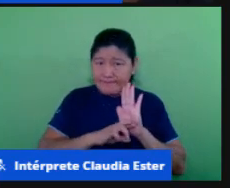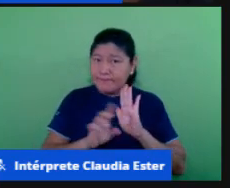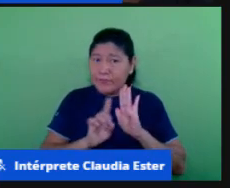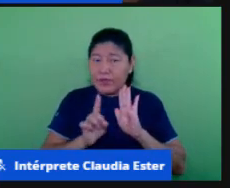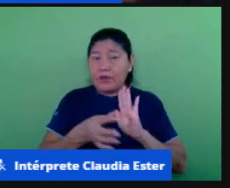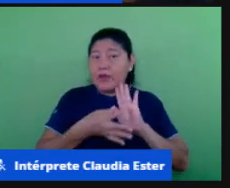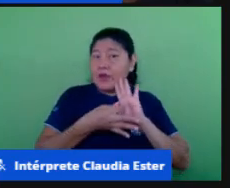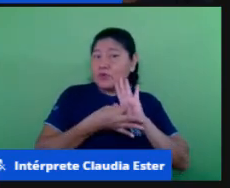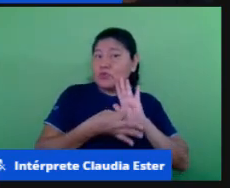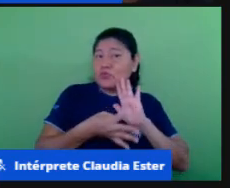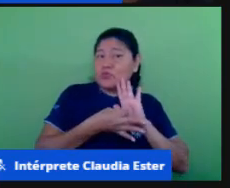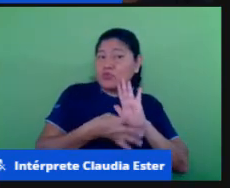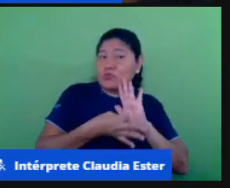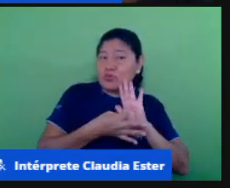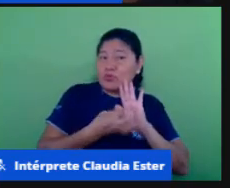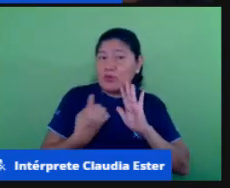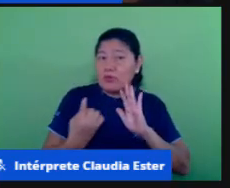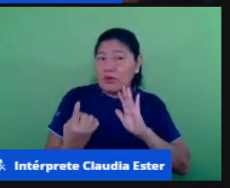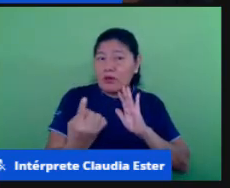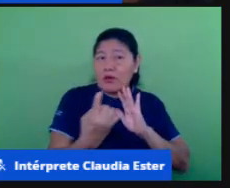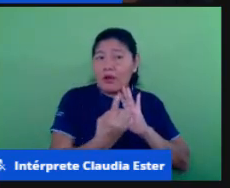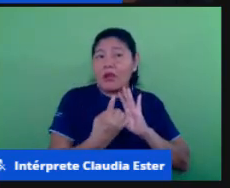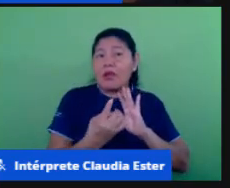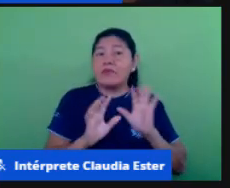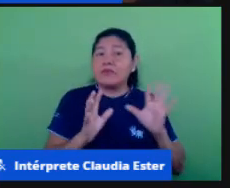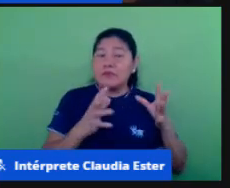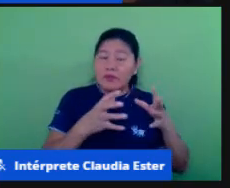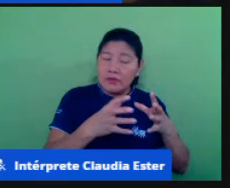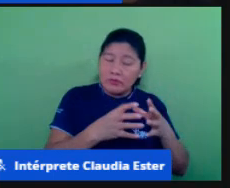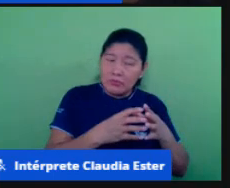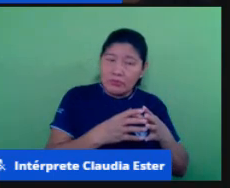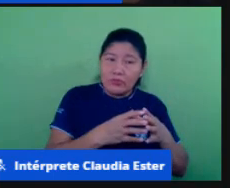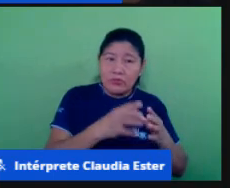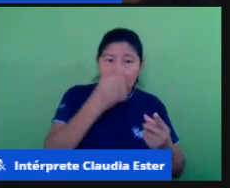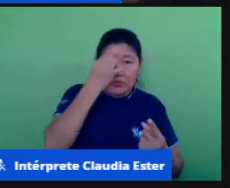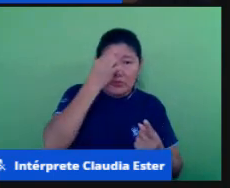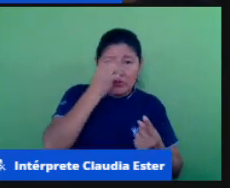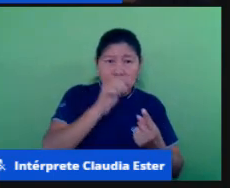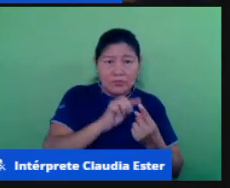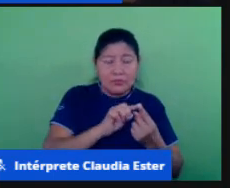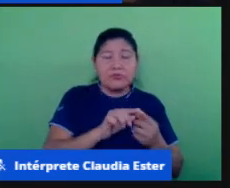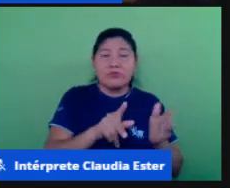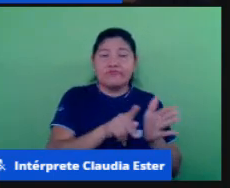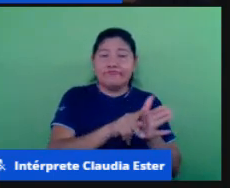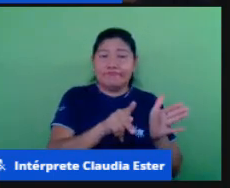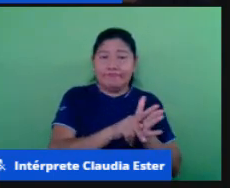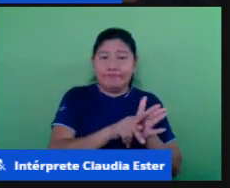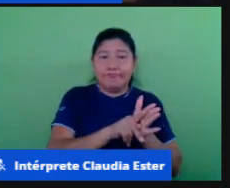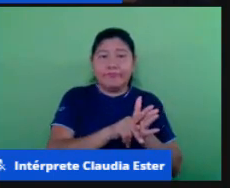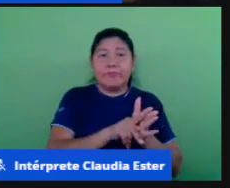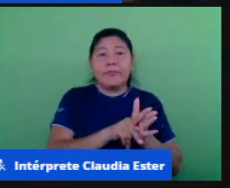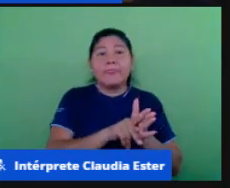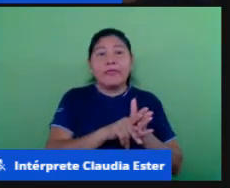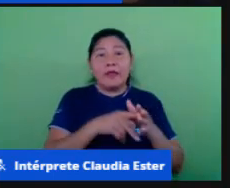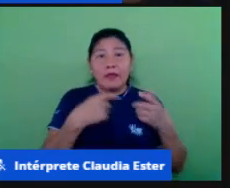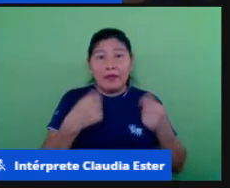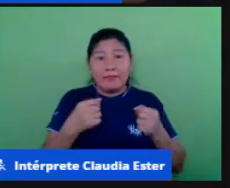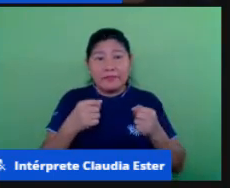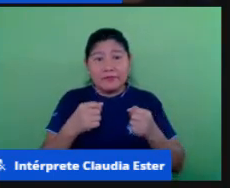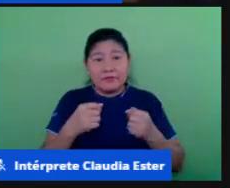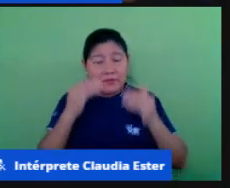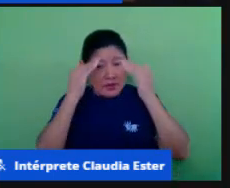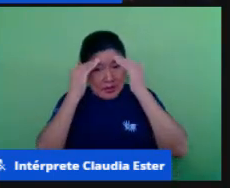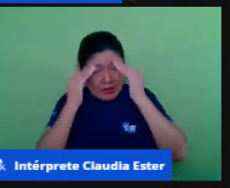lembrando que cada área de conhecimento tem a sua especificidade e você tem que falar o vocabulário dela né